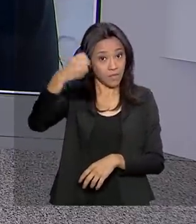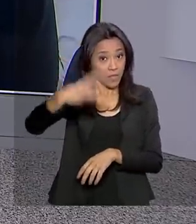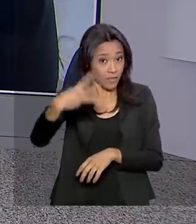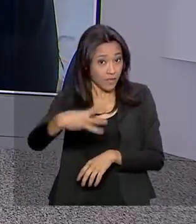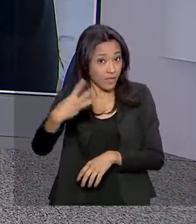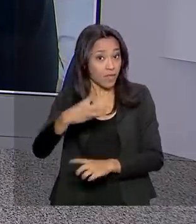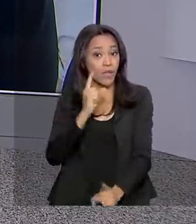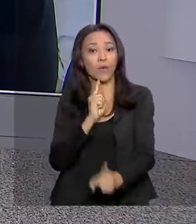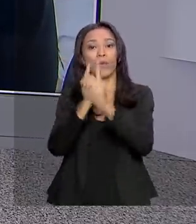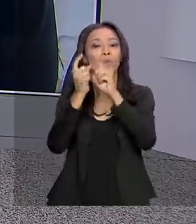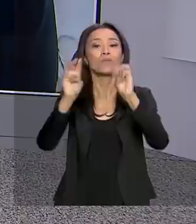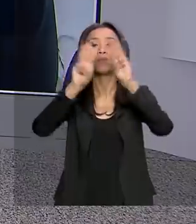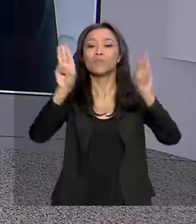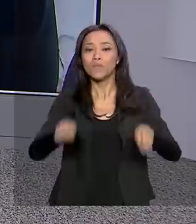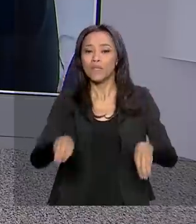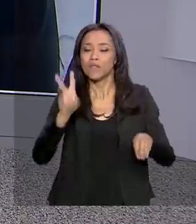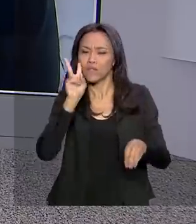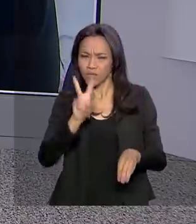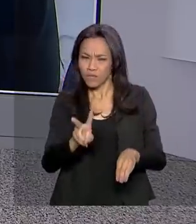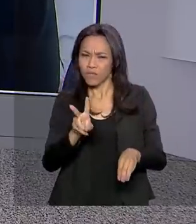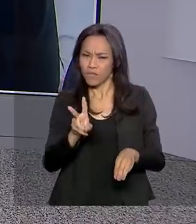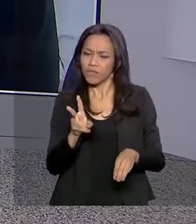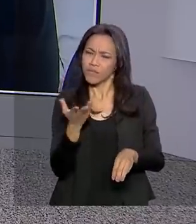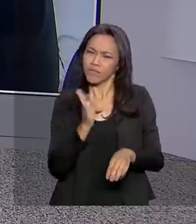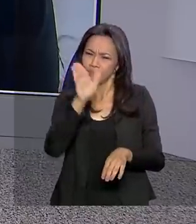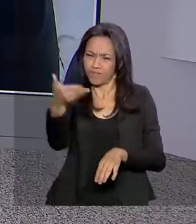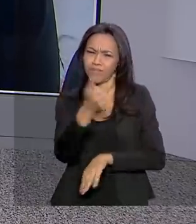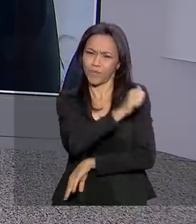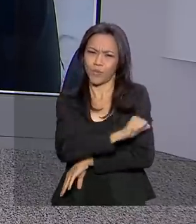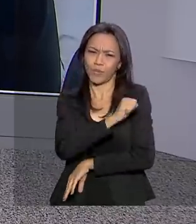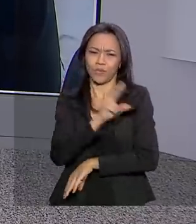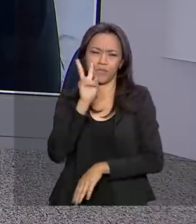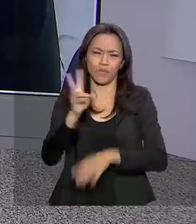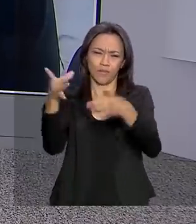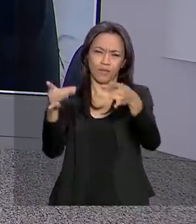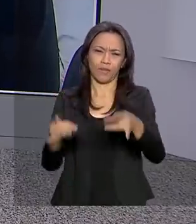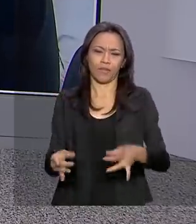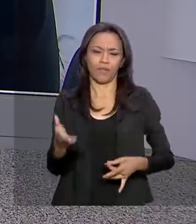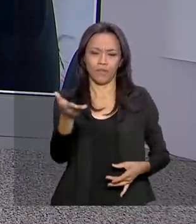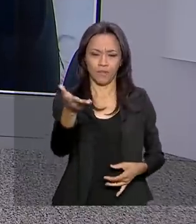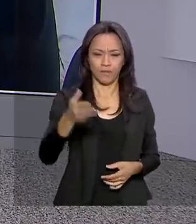Museus. Vamos ao Rio de Janeiro. Priscila Terezo traz os detalhes para a gente. Bom dia, Priscila.